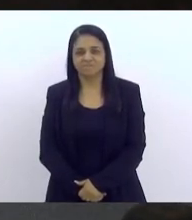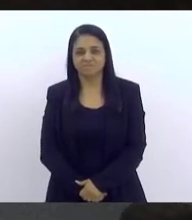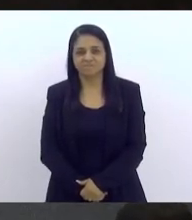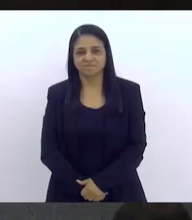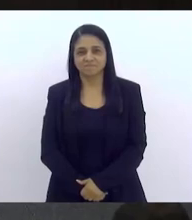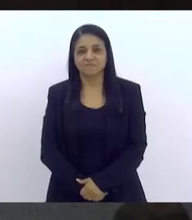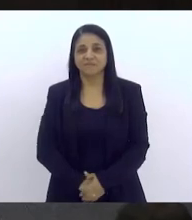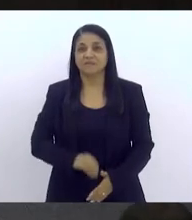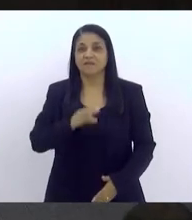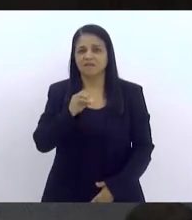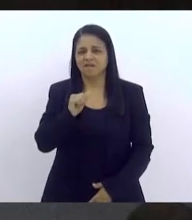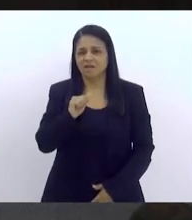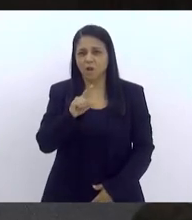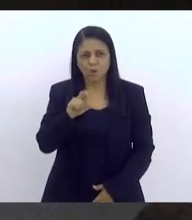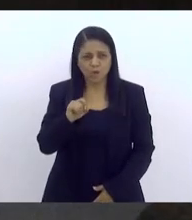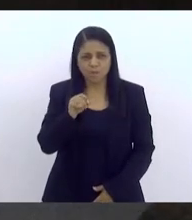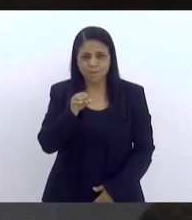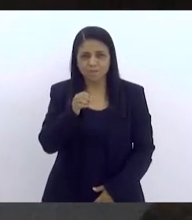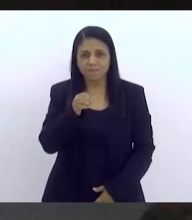Alô? Foi?